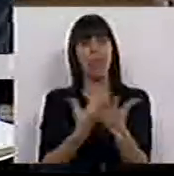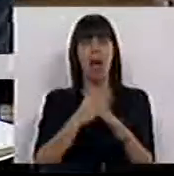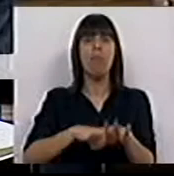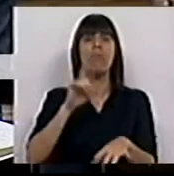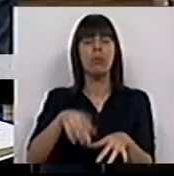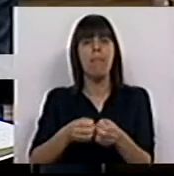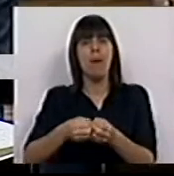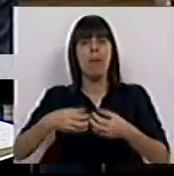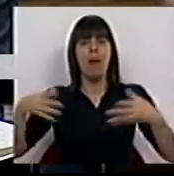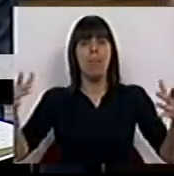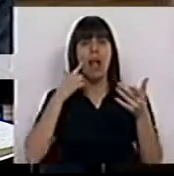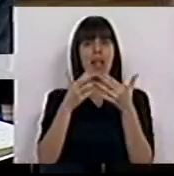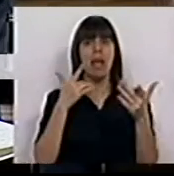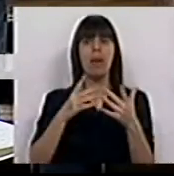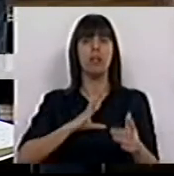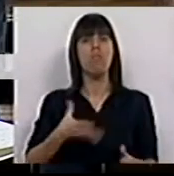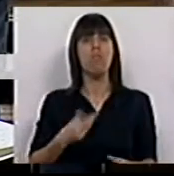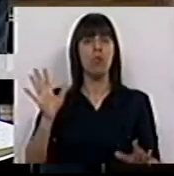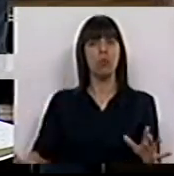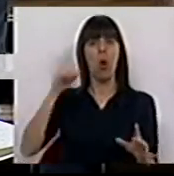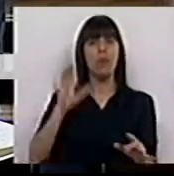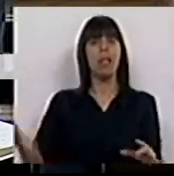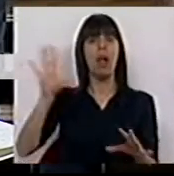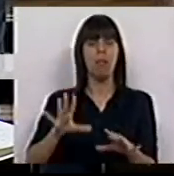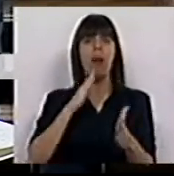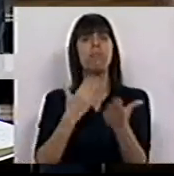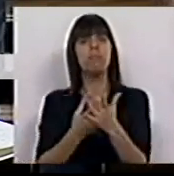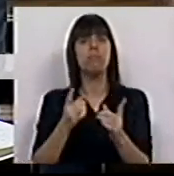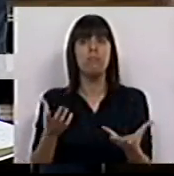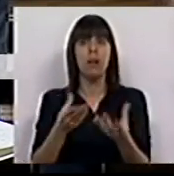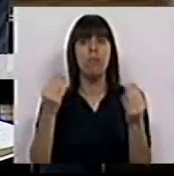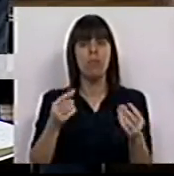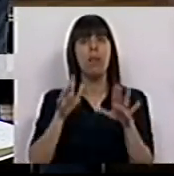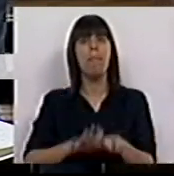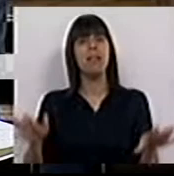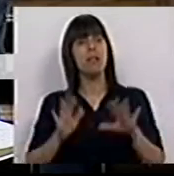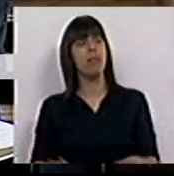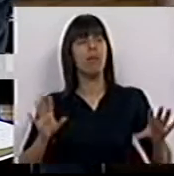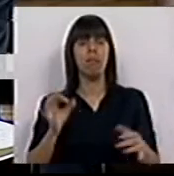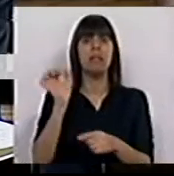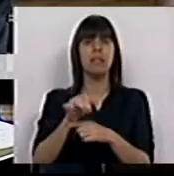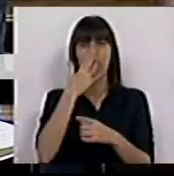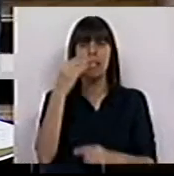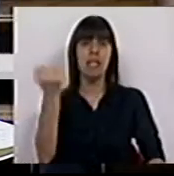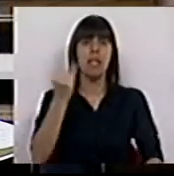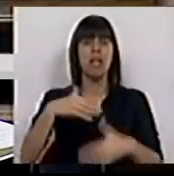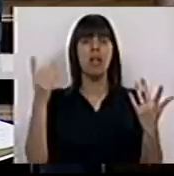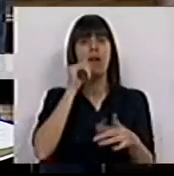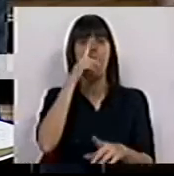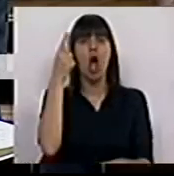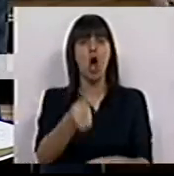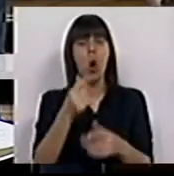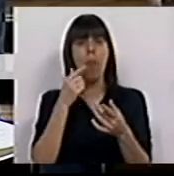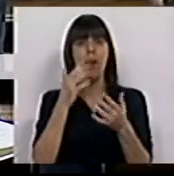diamantes que se multiplicaram nos mundos ocidentais perante sim muita passividade e sim muito sinismo de quem